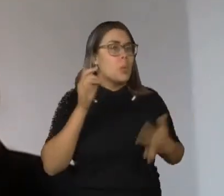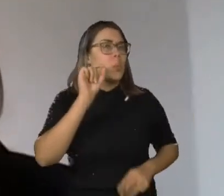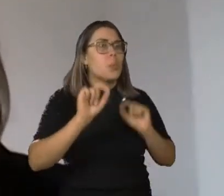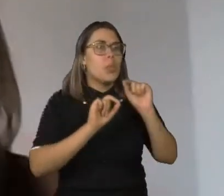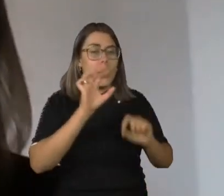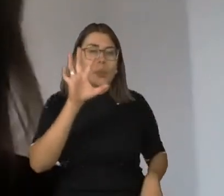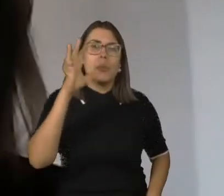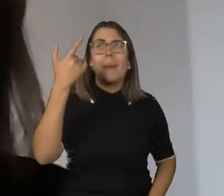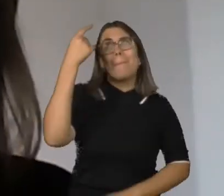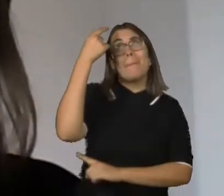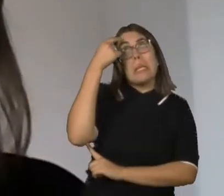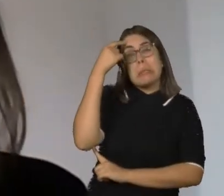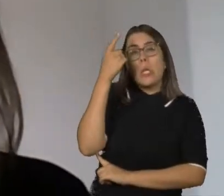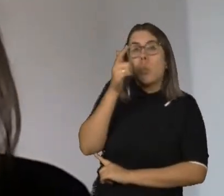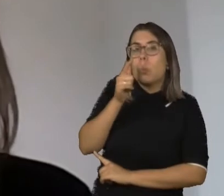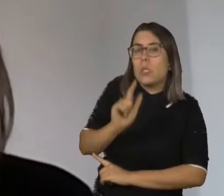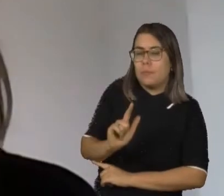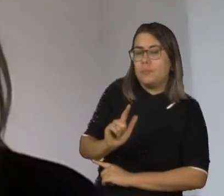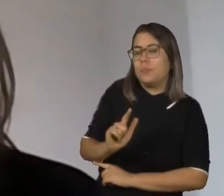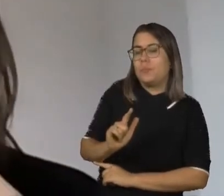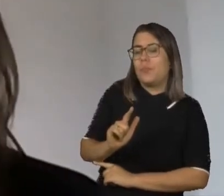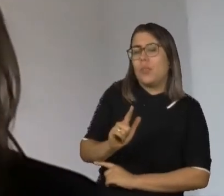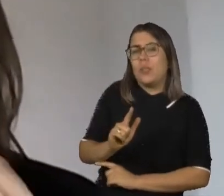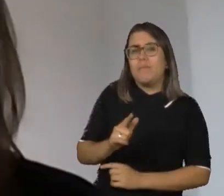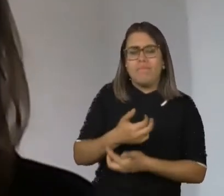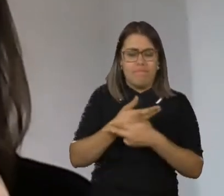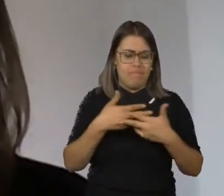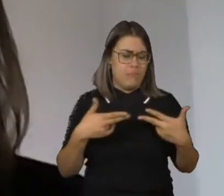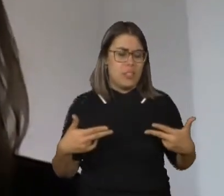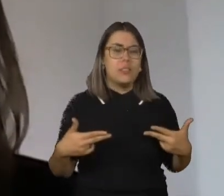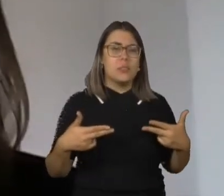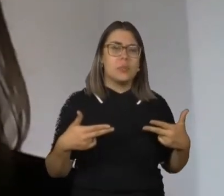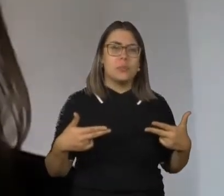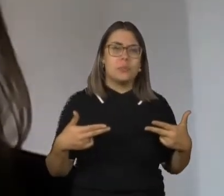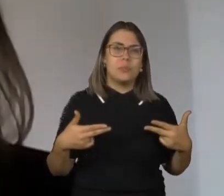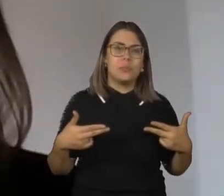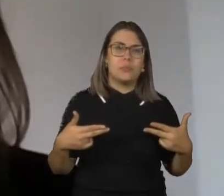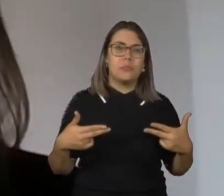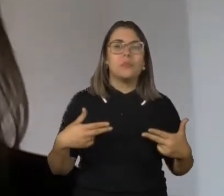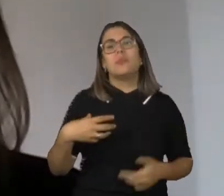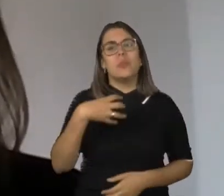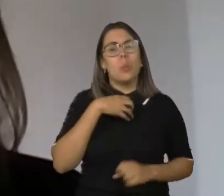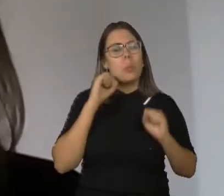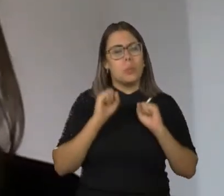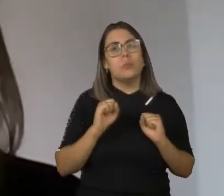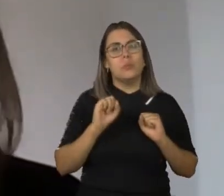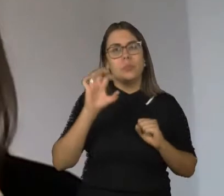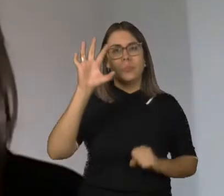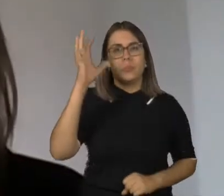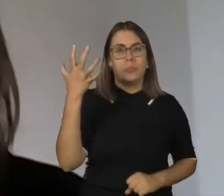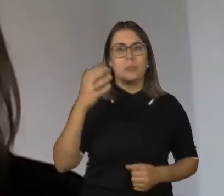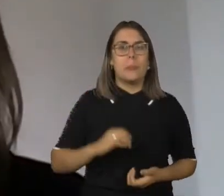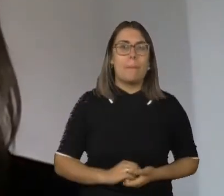pensar novamente sobre essa sentença colocando mais algumas, alguns aspectos que poderiam estar ali, que o médico